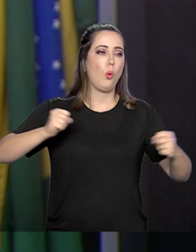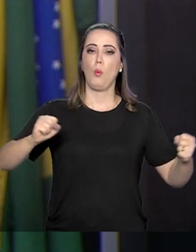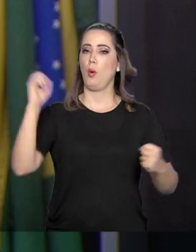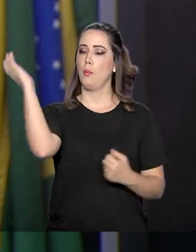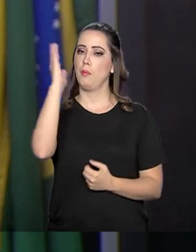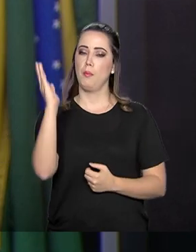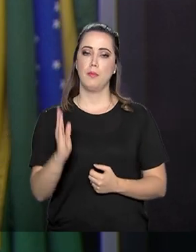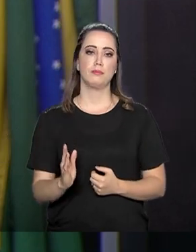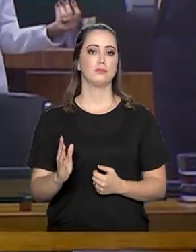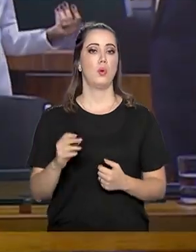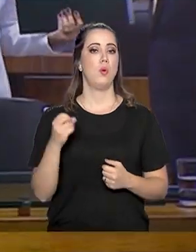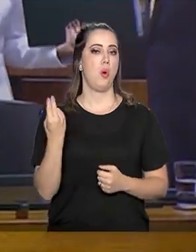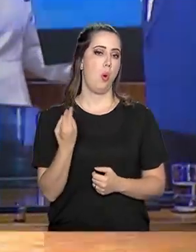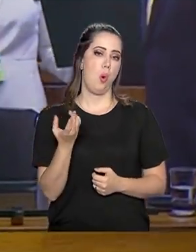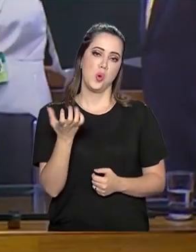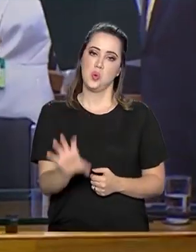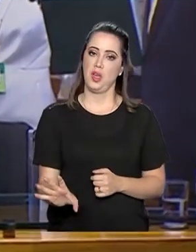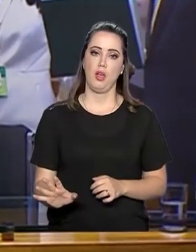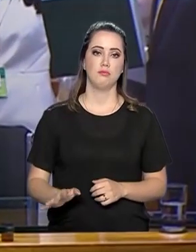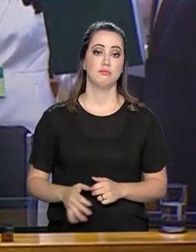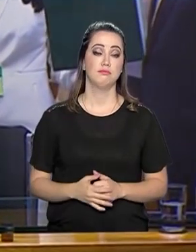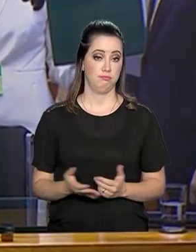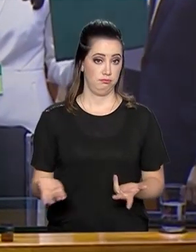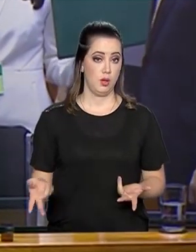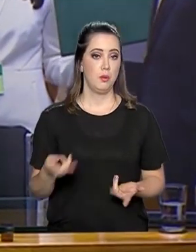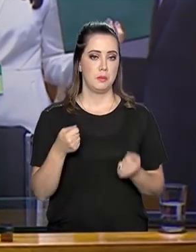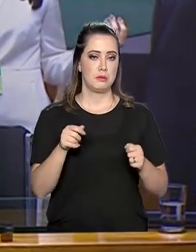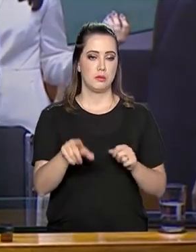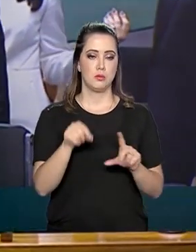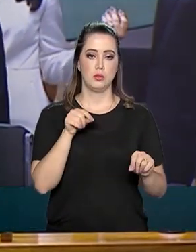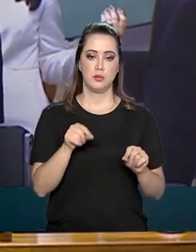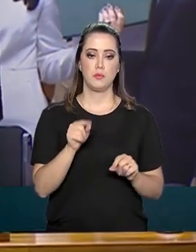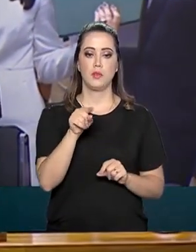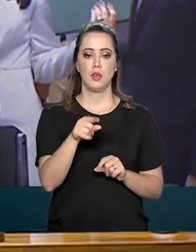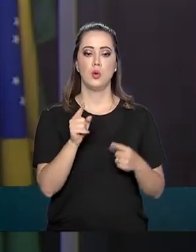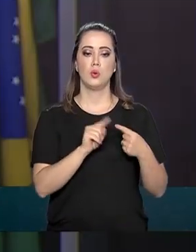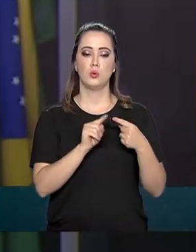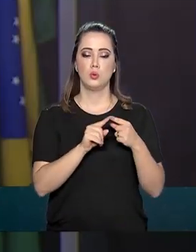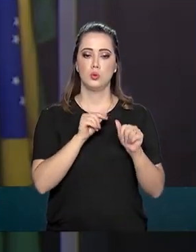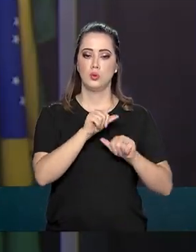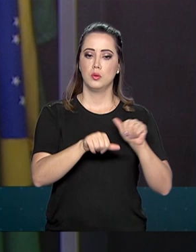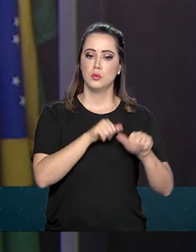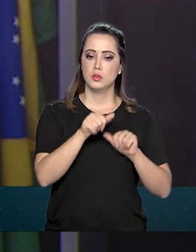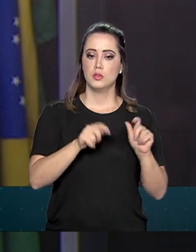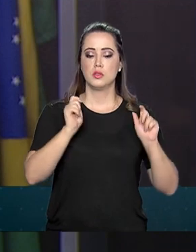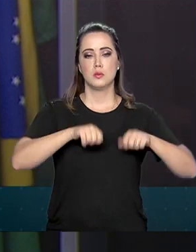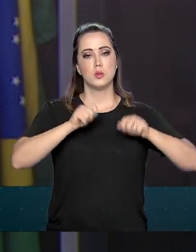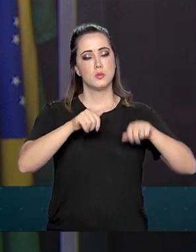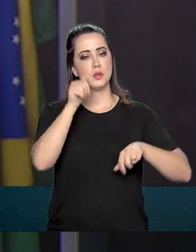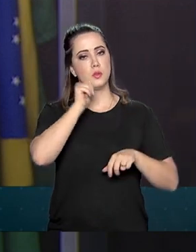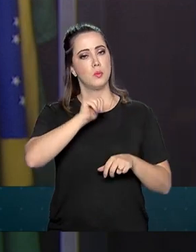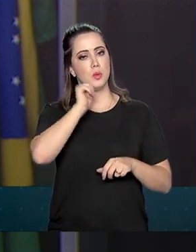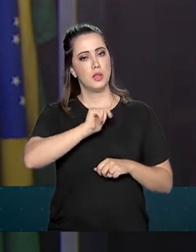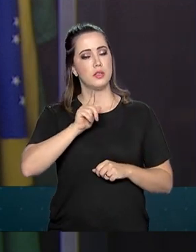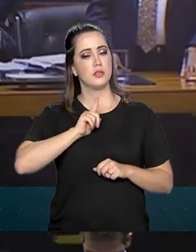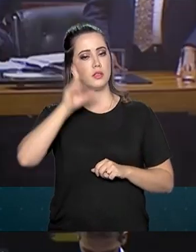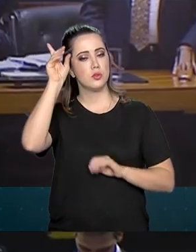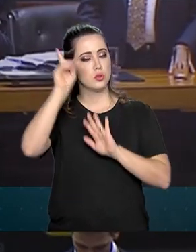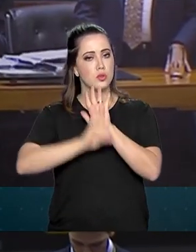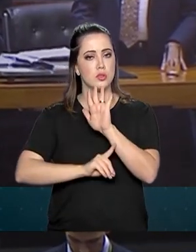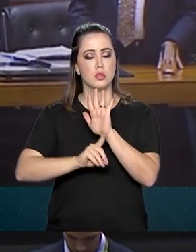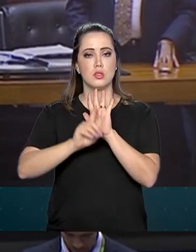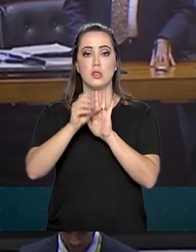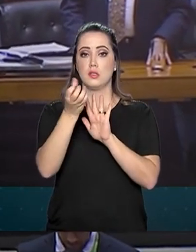ou não. O governo aceitou uma mudança na proposta da nova Previdência, que vai permitir que as mulheres possam ter direito